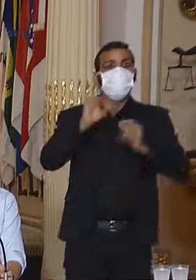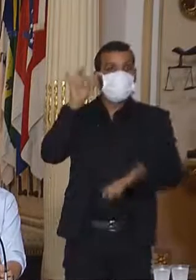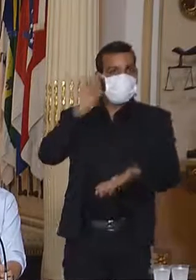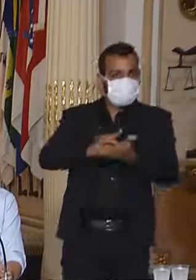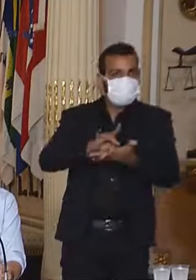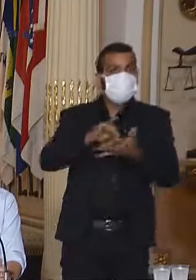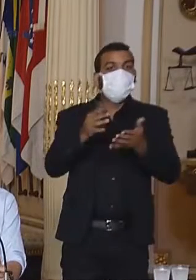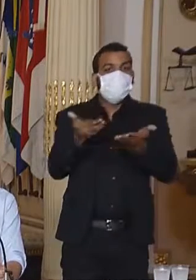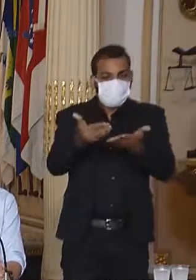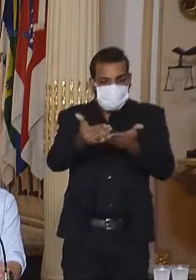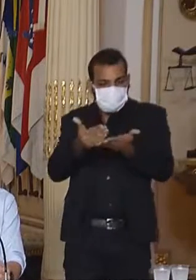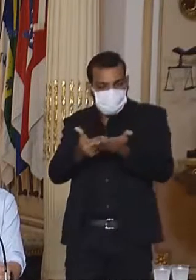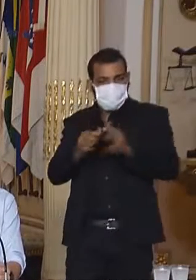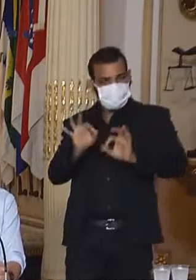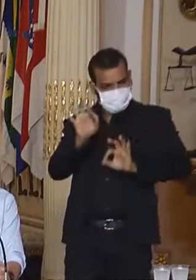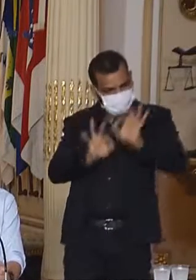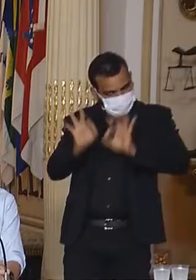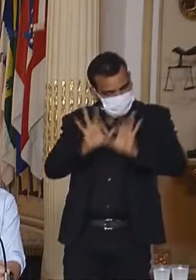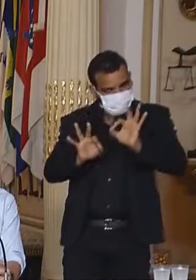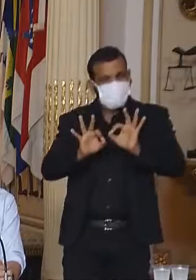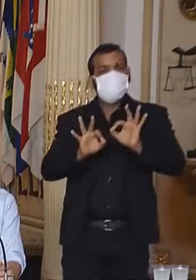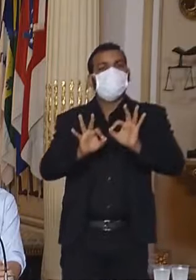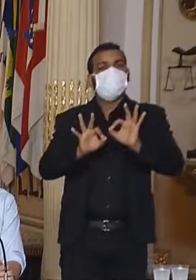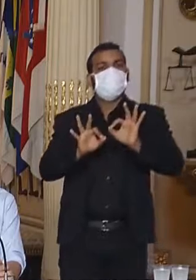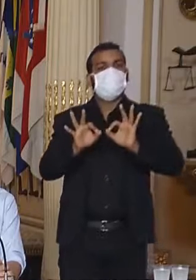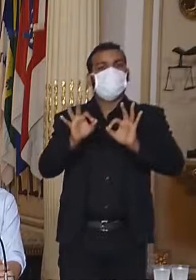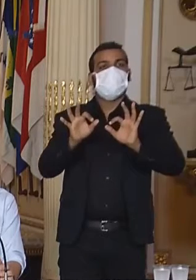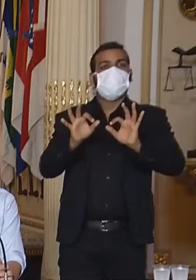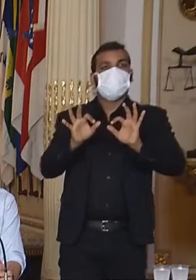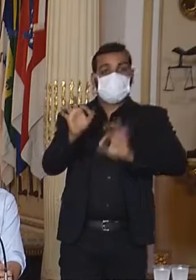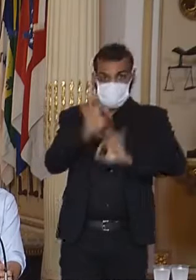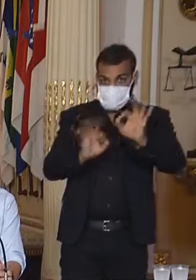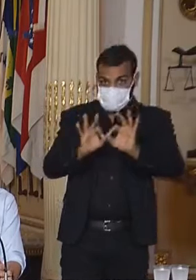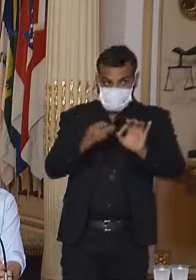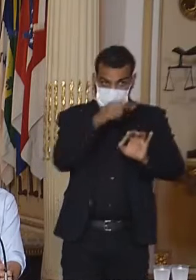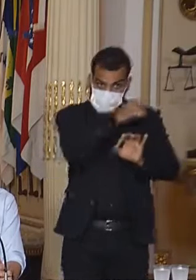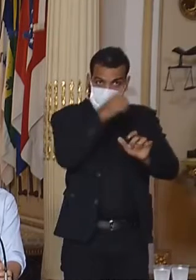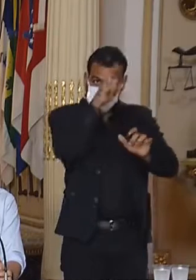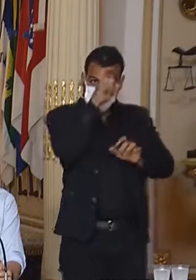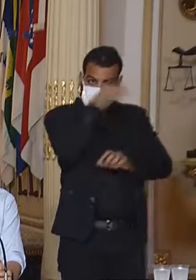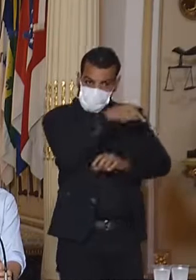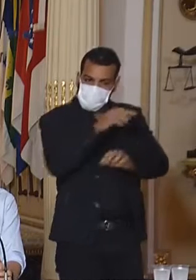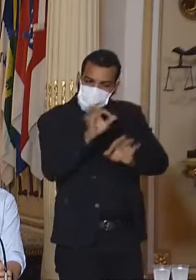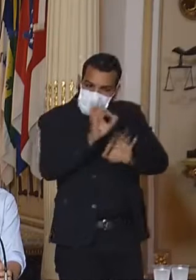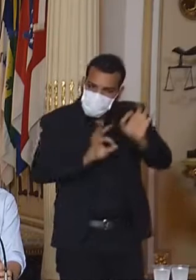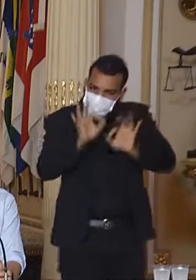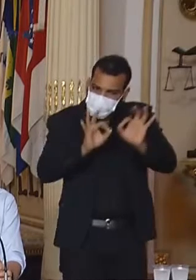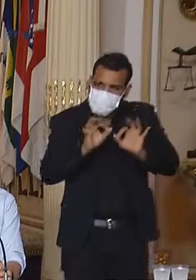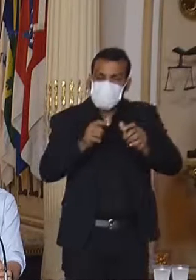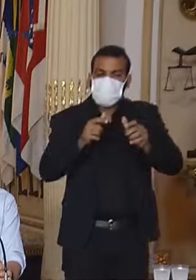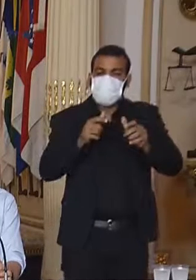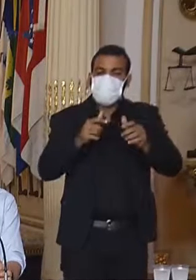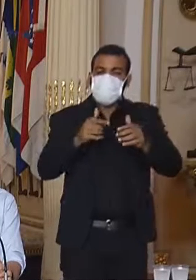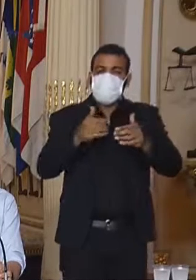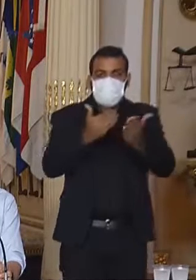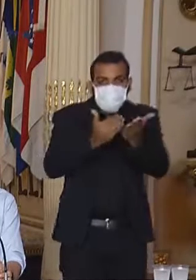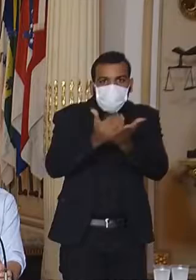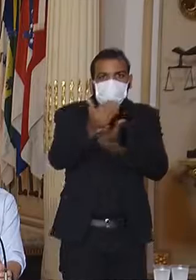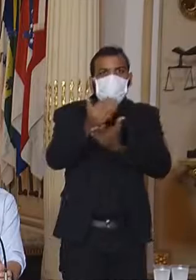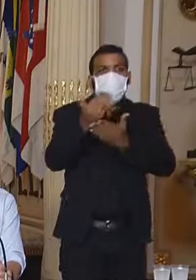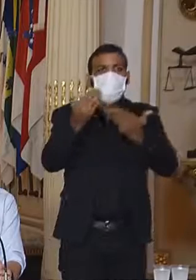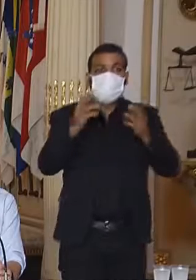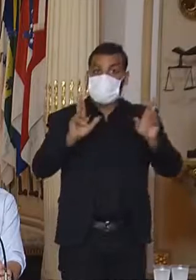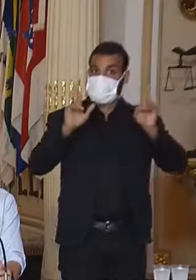preparativos para que essa unidade, ela possa começar, e a nossa